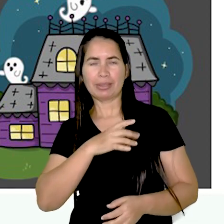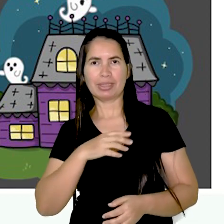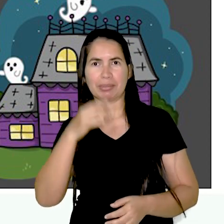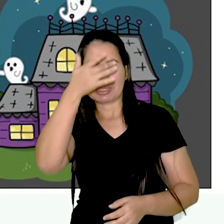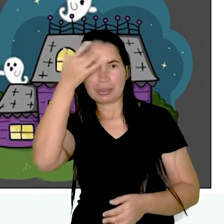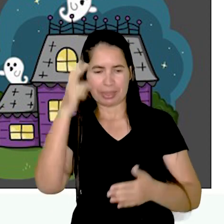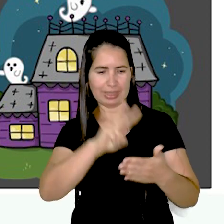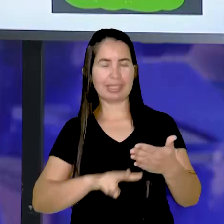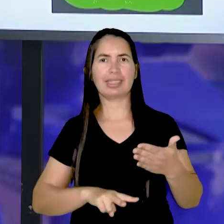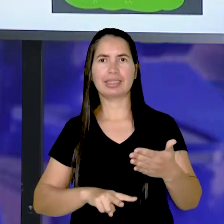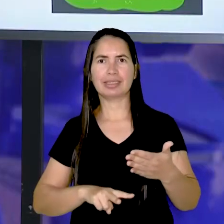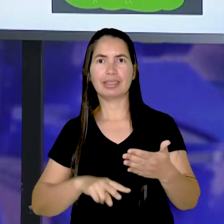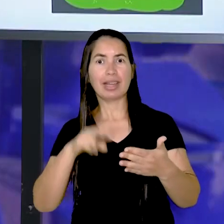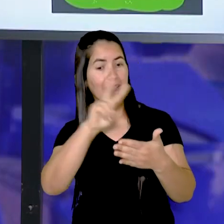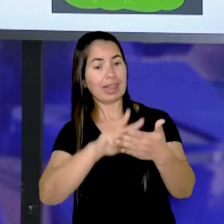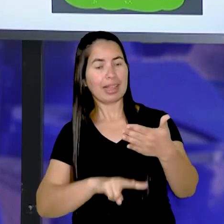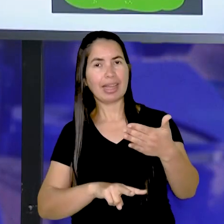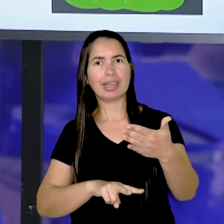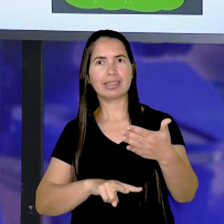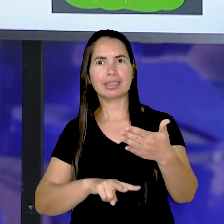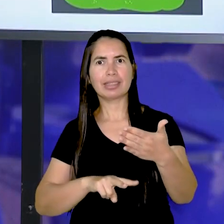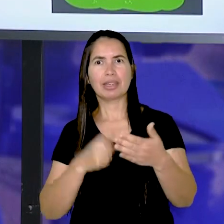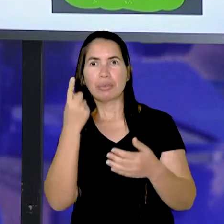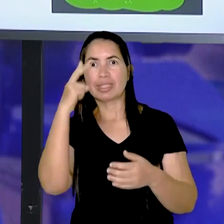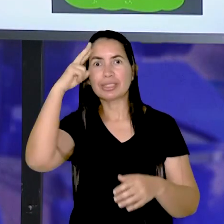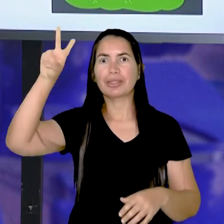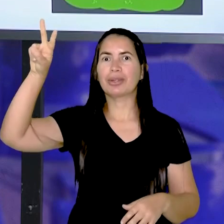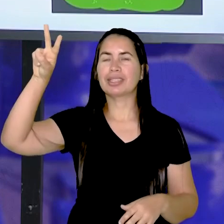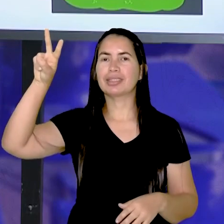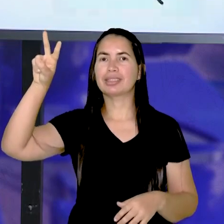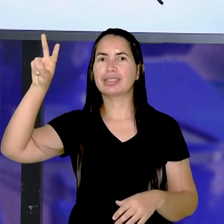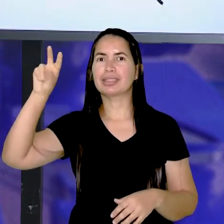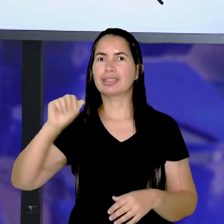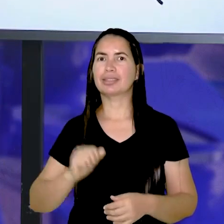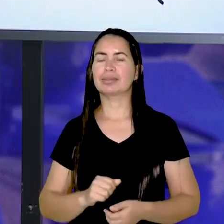leitor. Vamos ler uma dessas histórias.